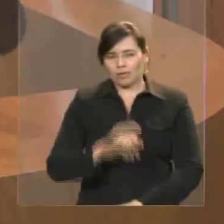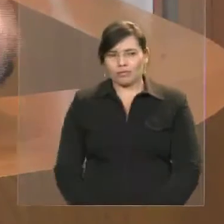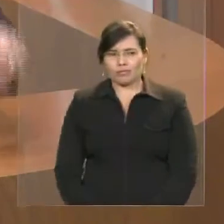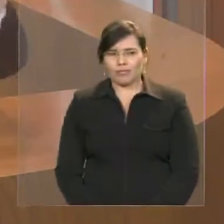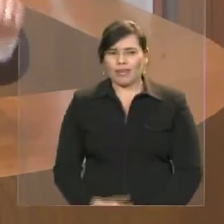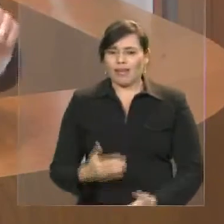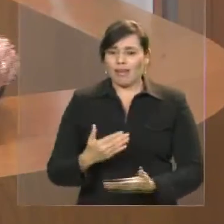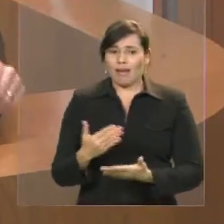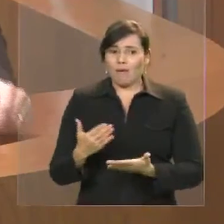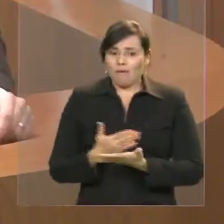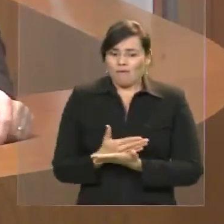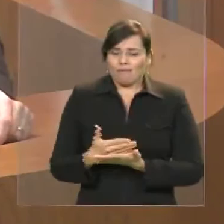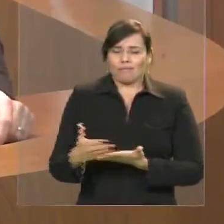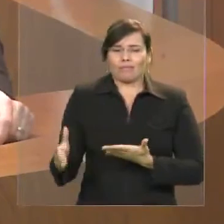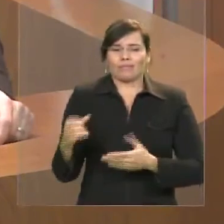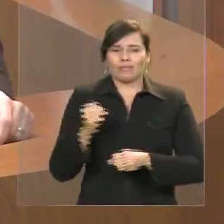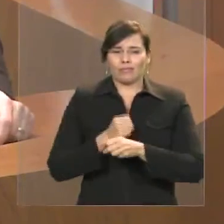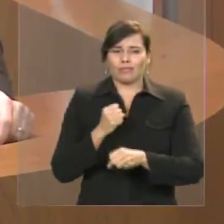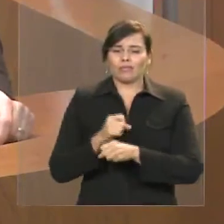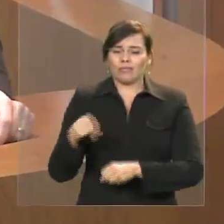e vai ser entregue para aquela população.